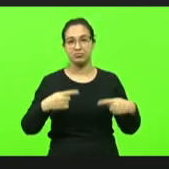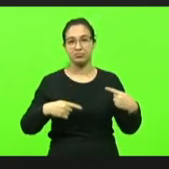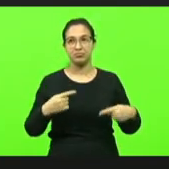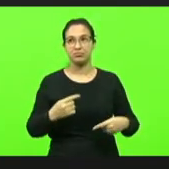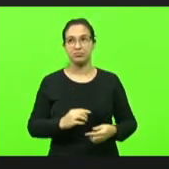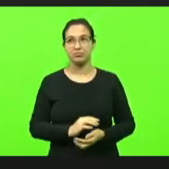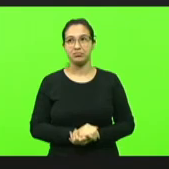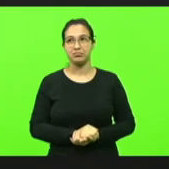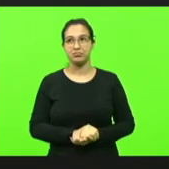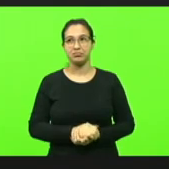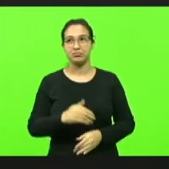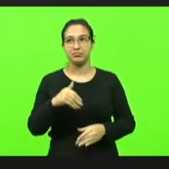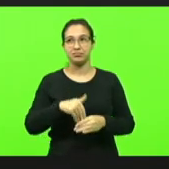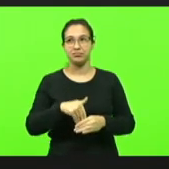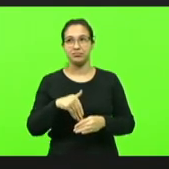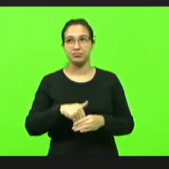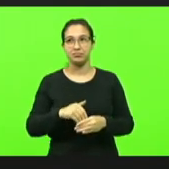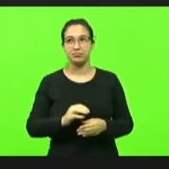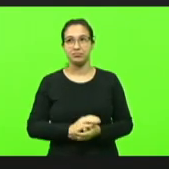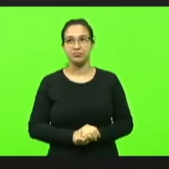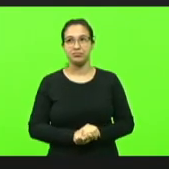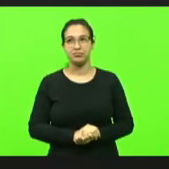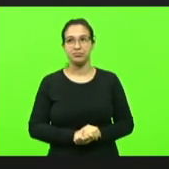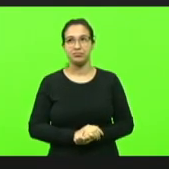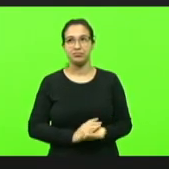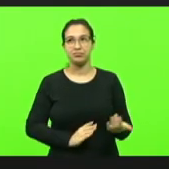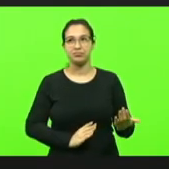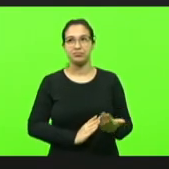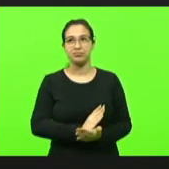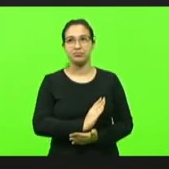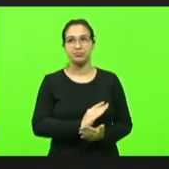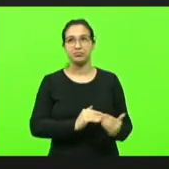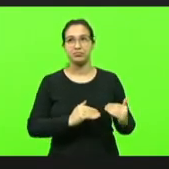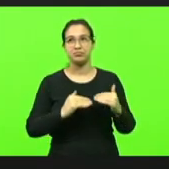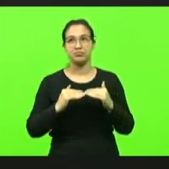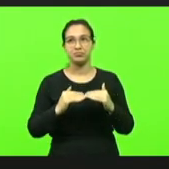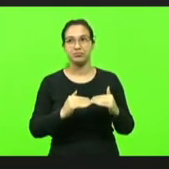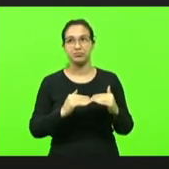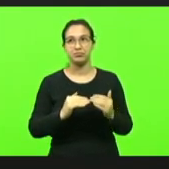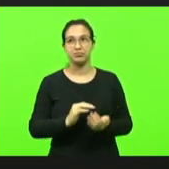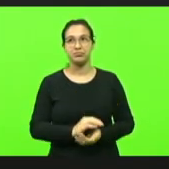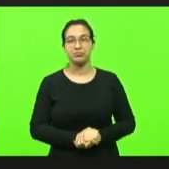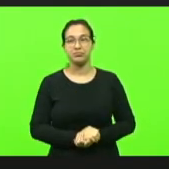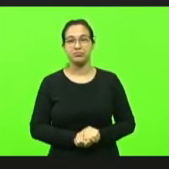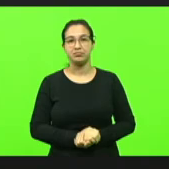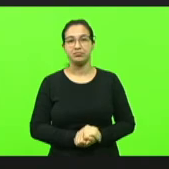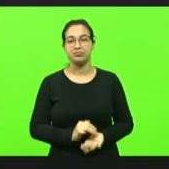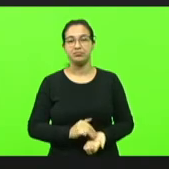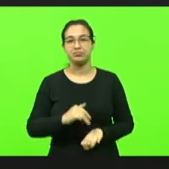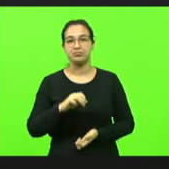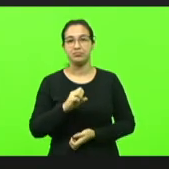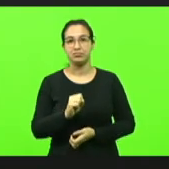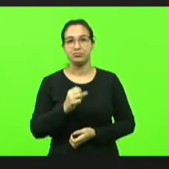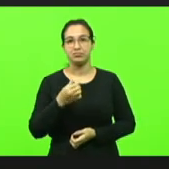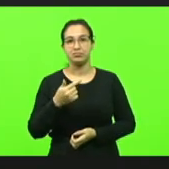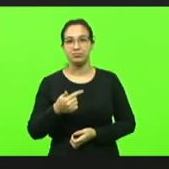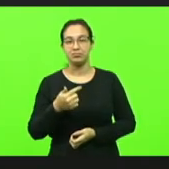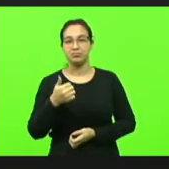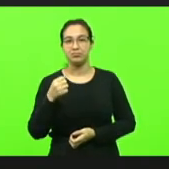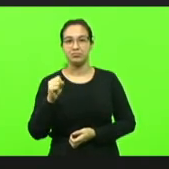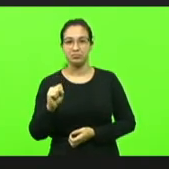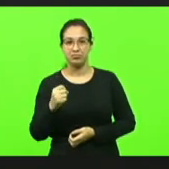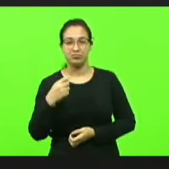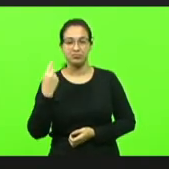em votação aprovado por unanimidade moção 878